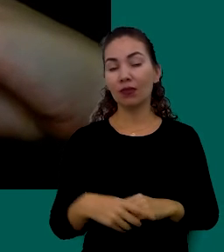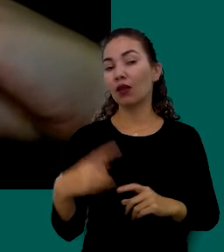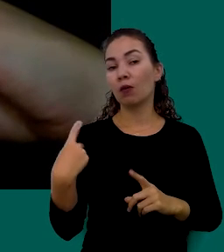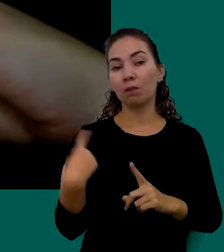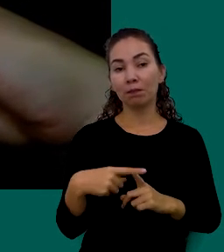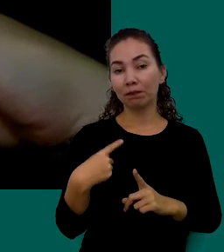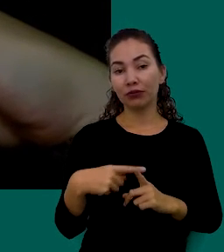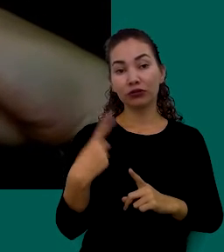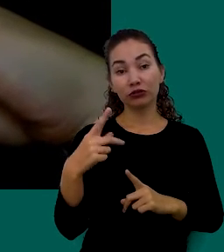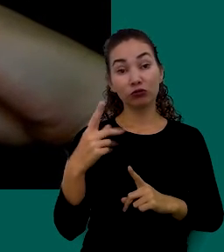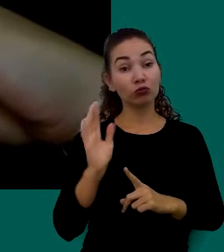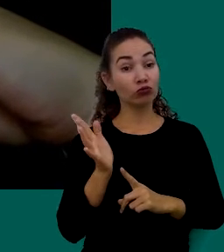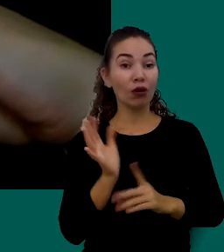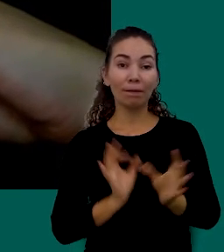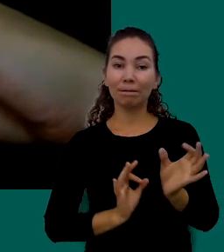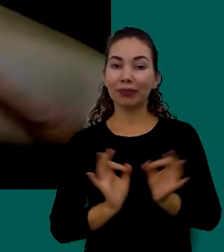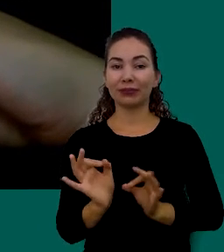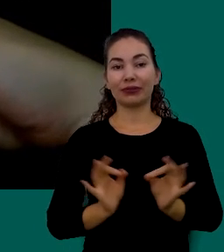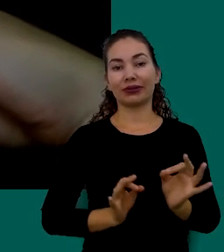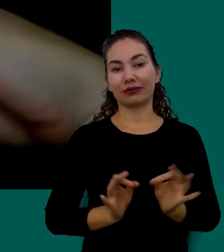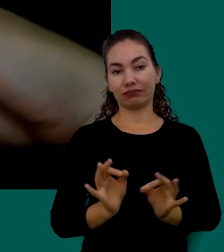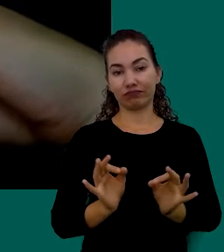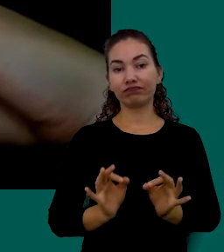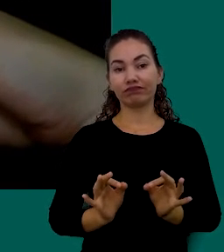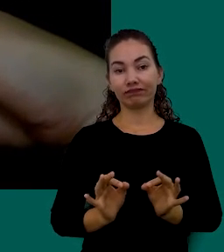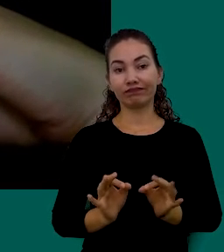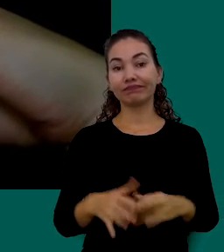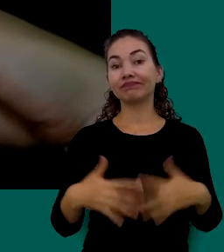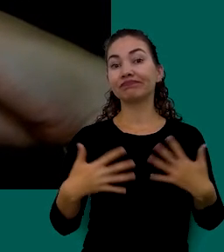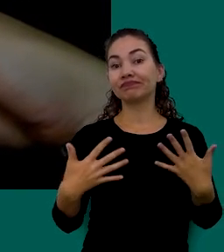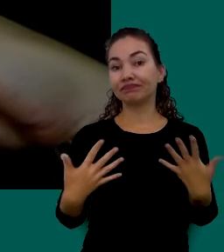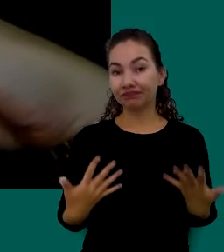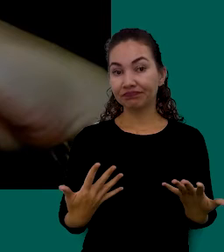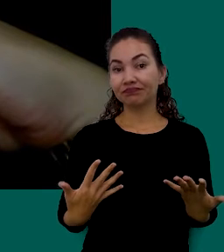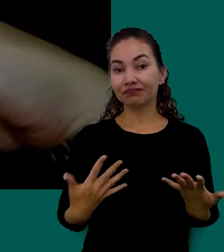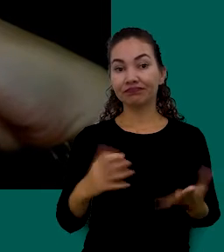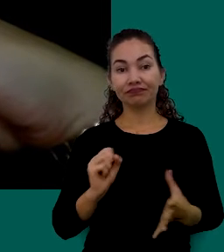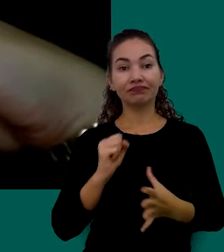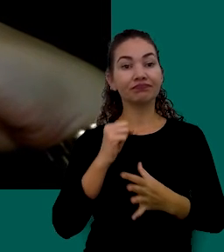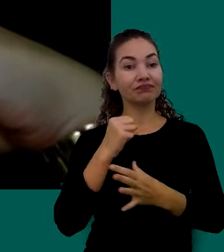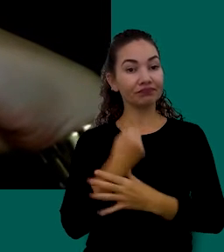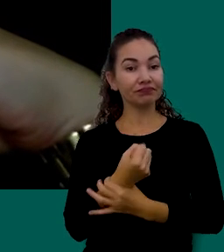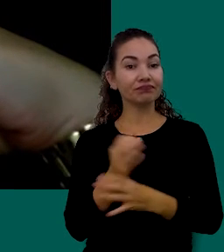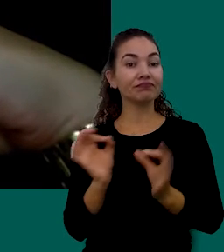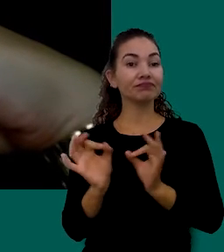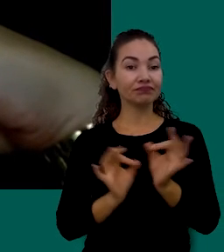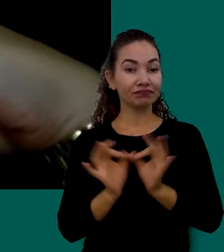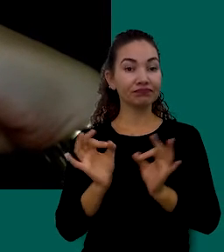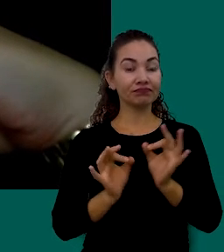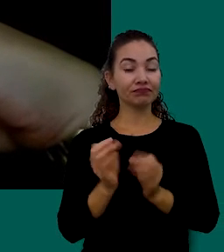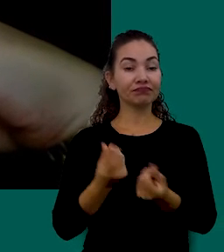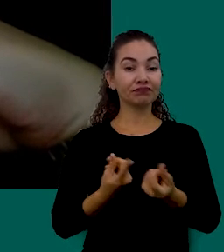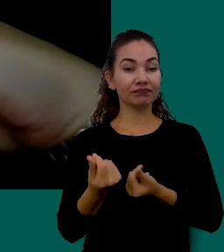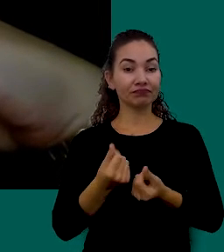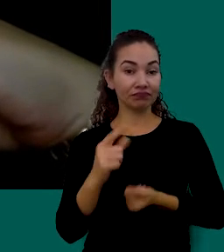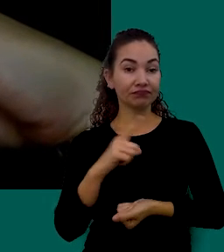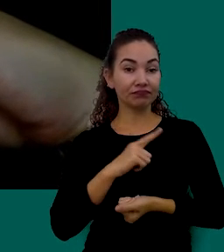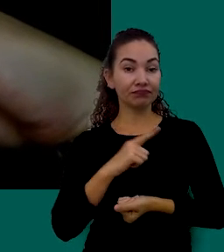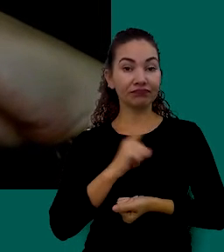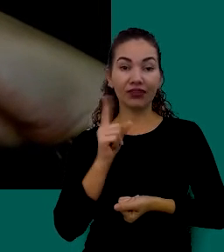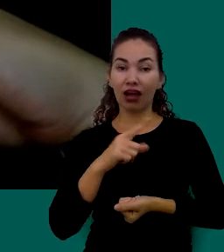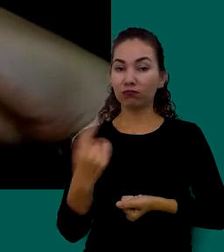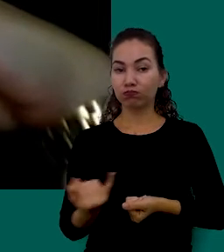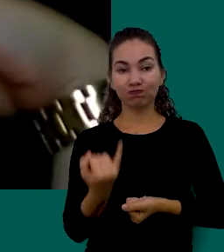Você Está Preparado Já Então A Segurança Que O Planejamento Financeiro Traz É